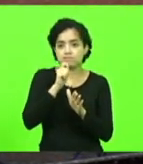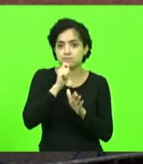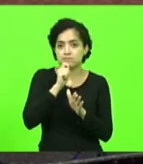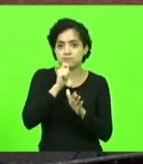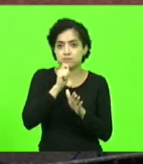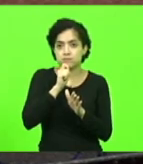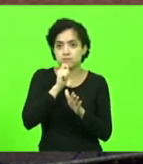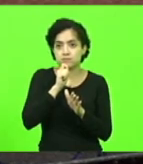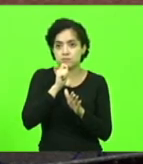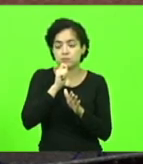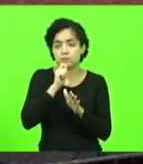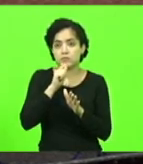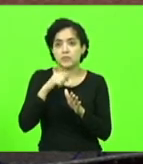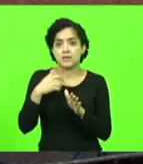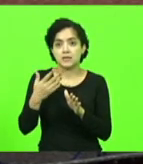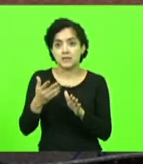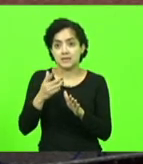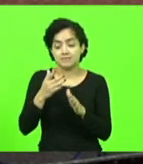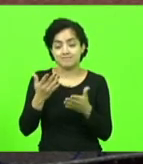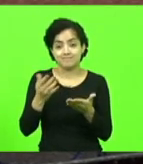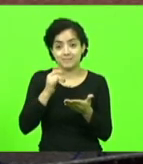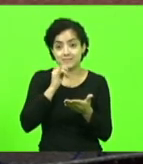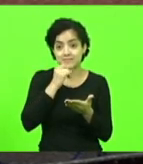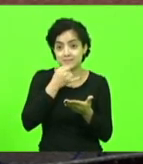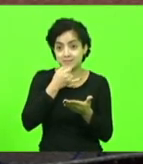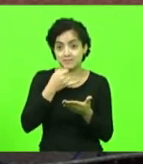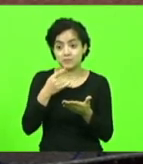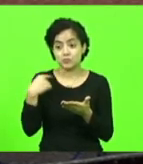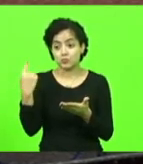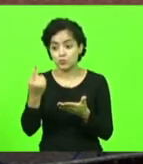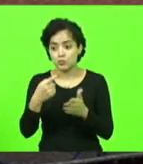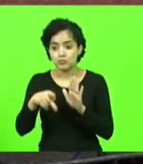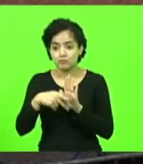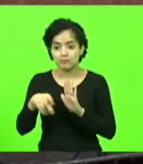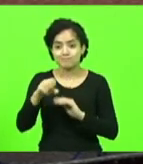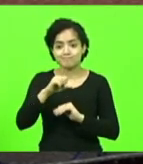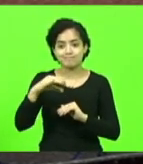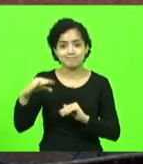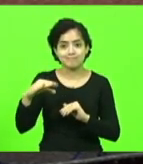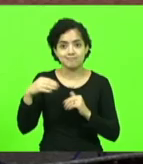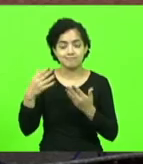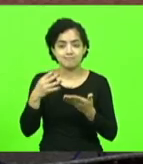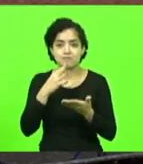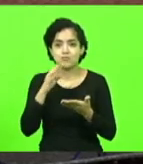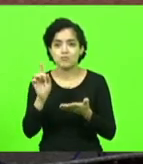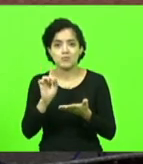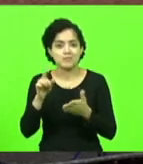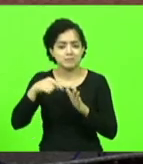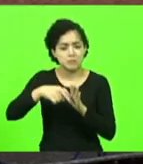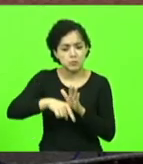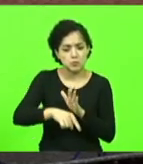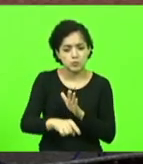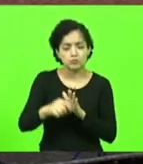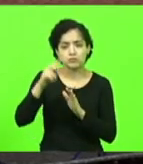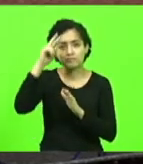até é lamentável que todos nós, como catarinenses, não tenhamos o conhecimento profundo dessa